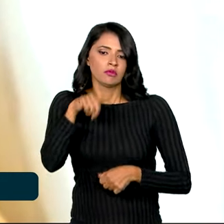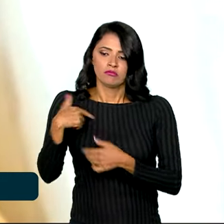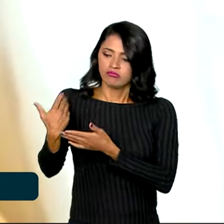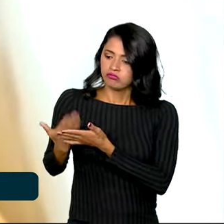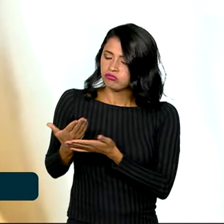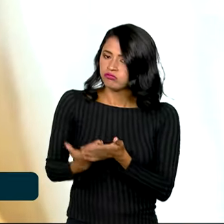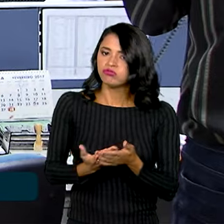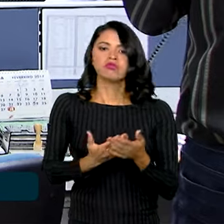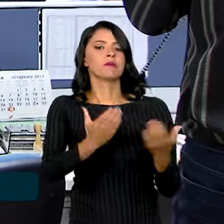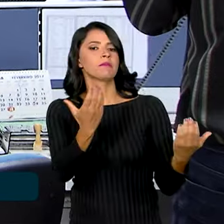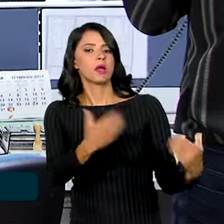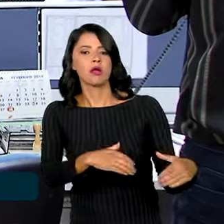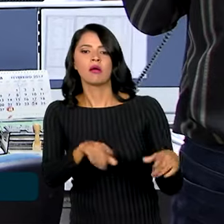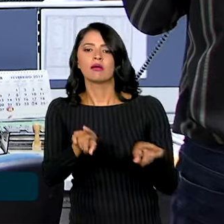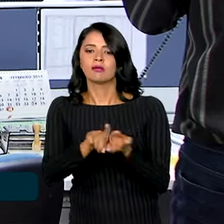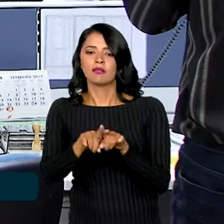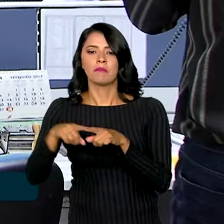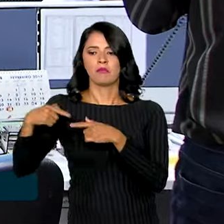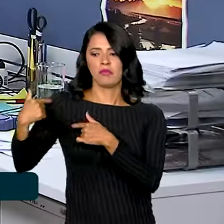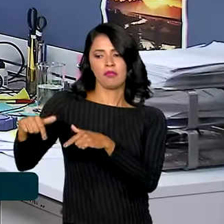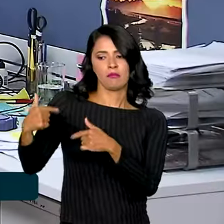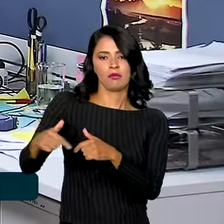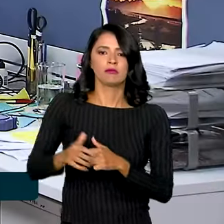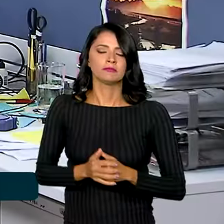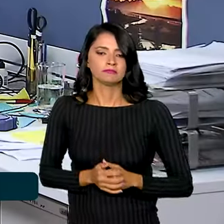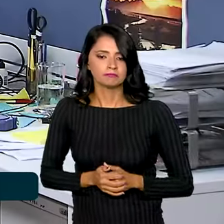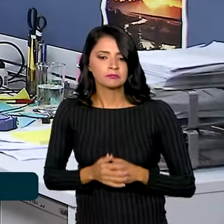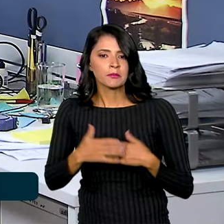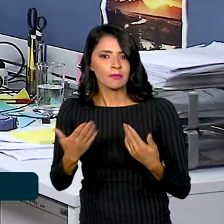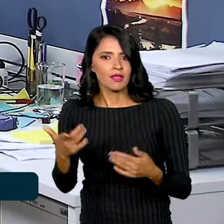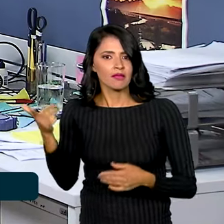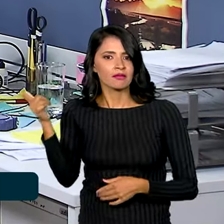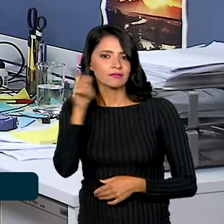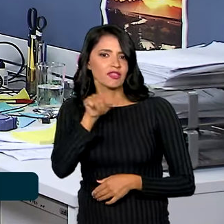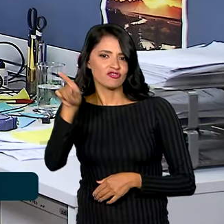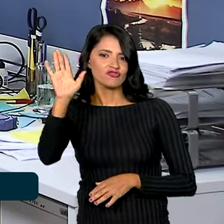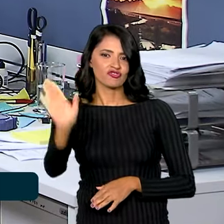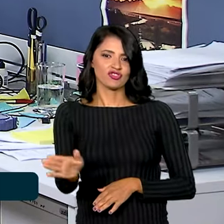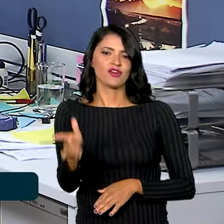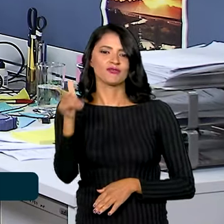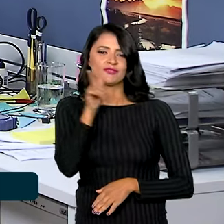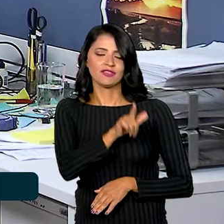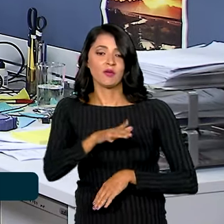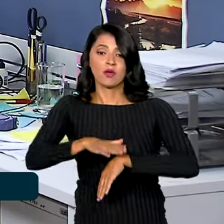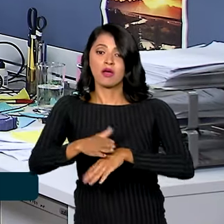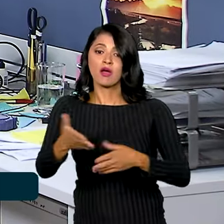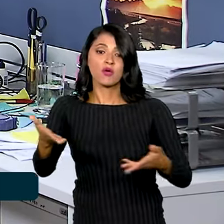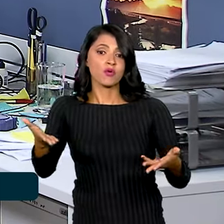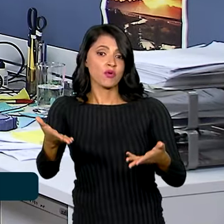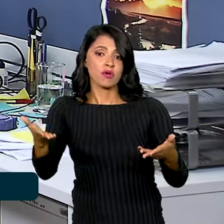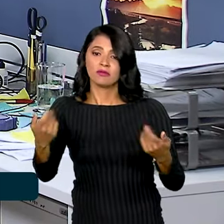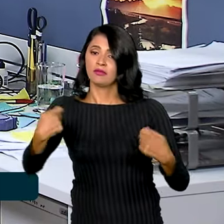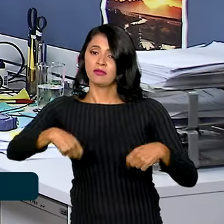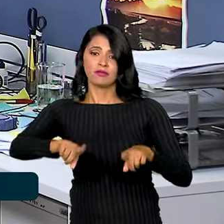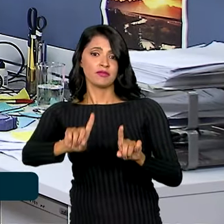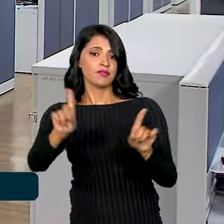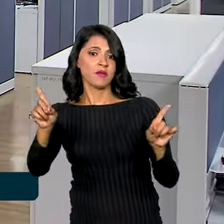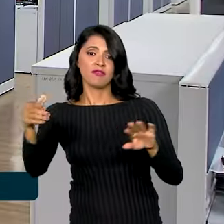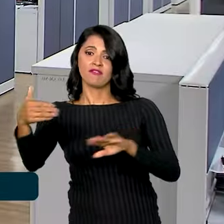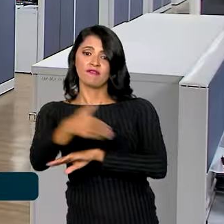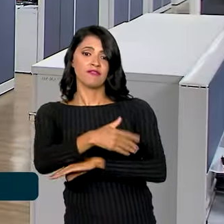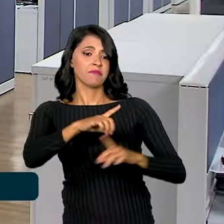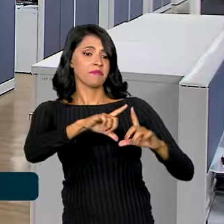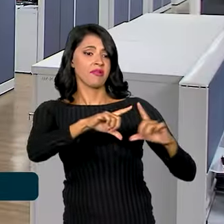estudos para o concurso e do trabalho. Mas uma conquista ela já teve. Desta vez, não vai precisar vir à